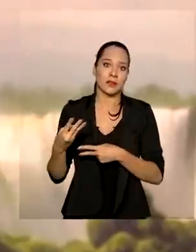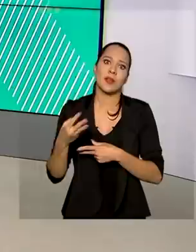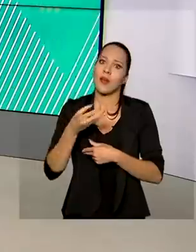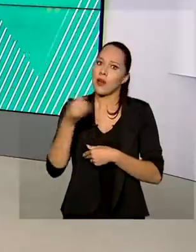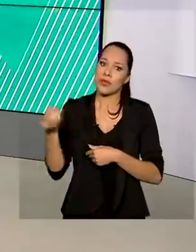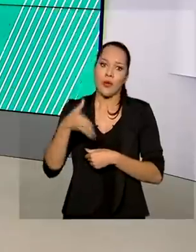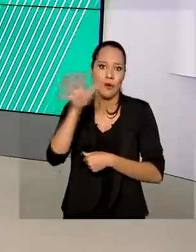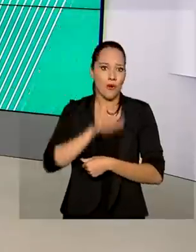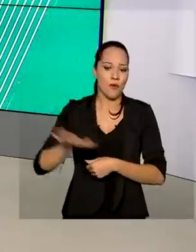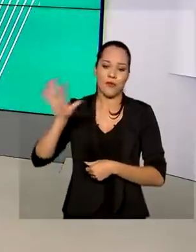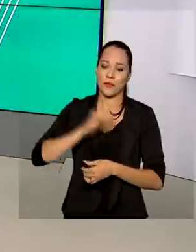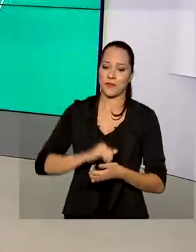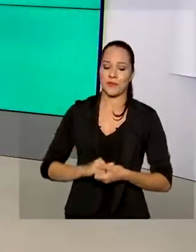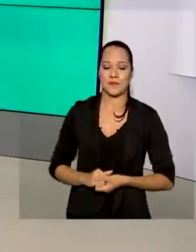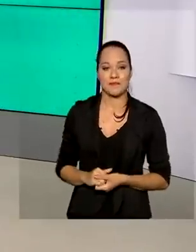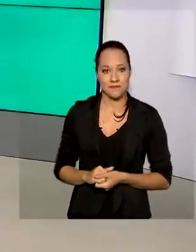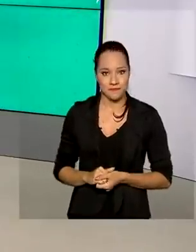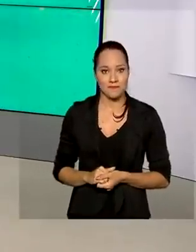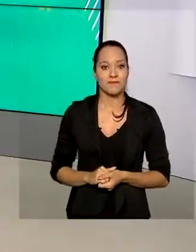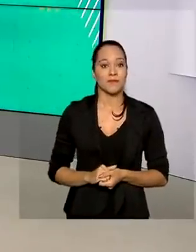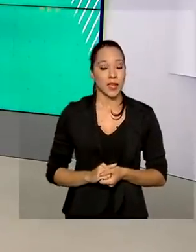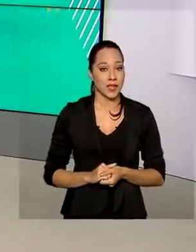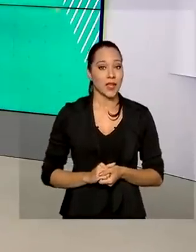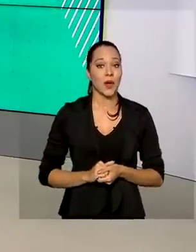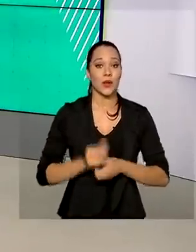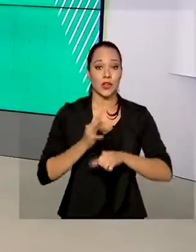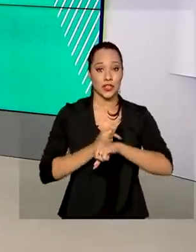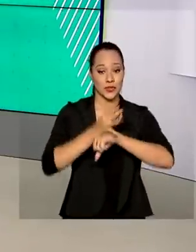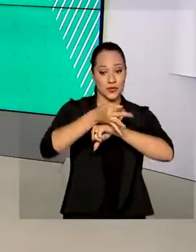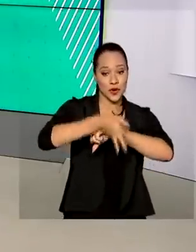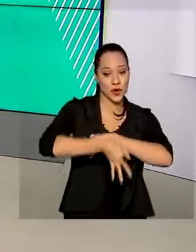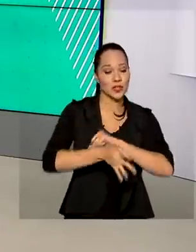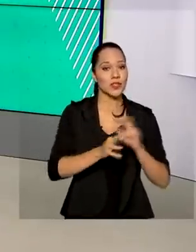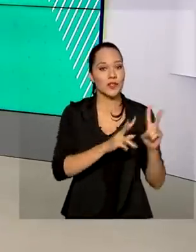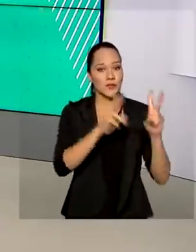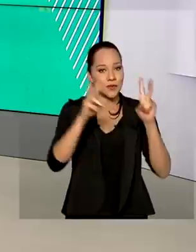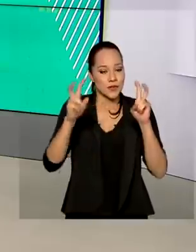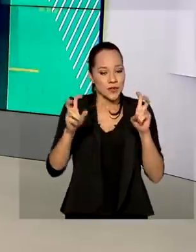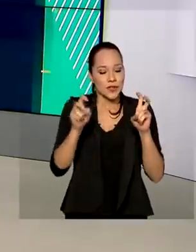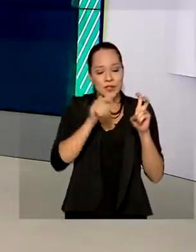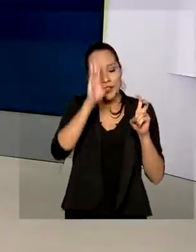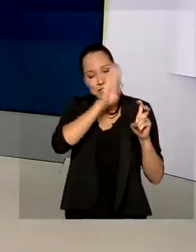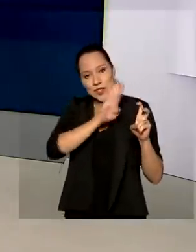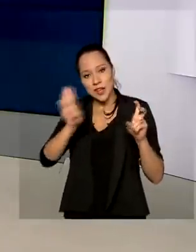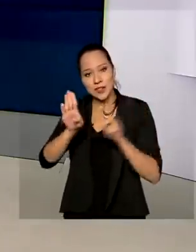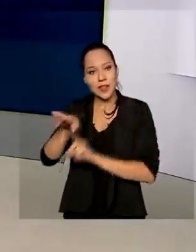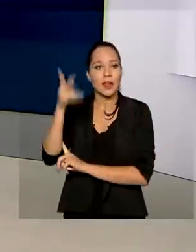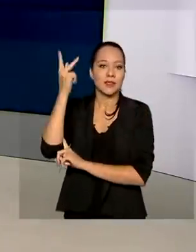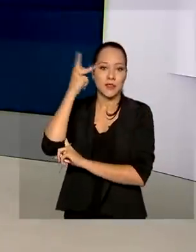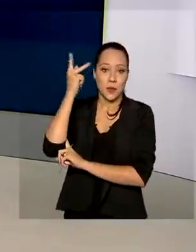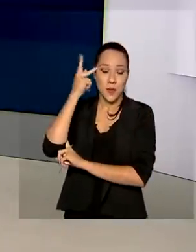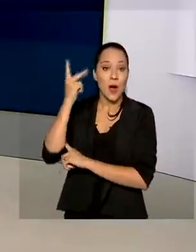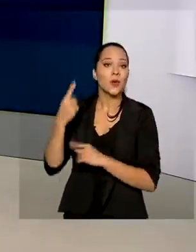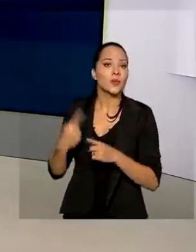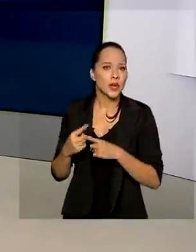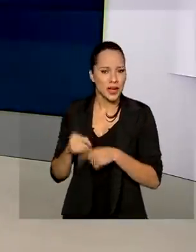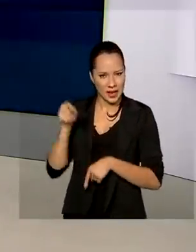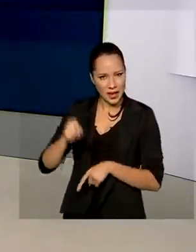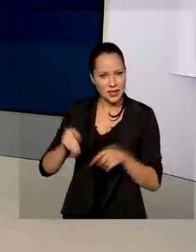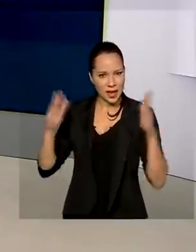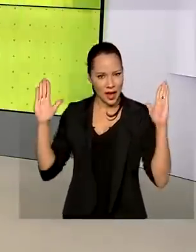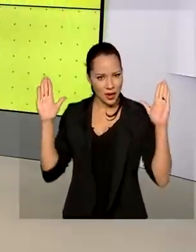do Iguaçu. E de Foz, a gente faz um parênteses para ir direto a São Paulo, porque esse